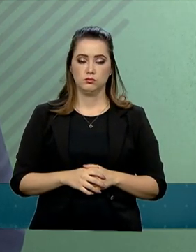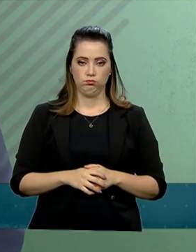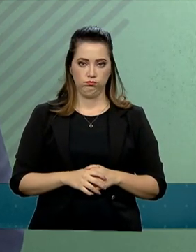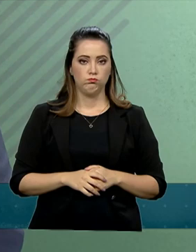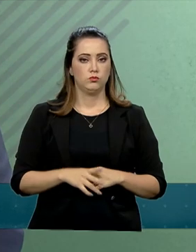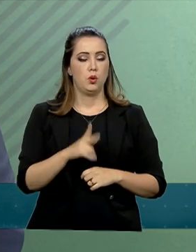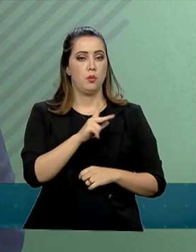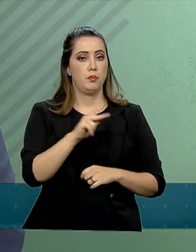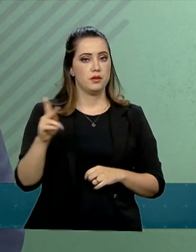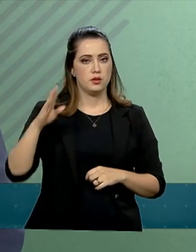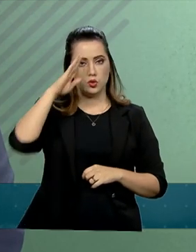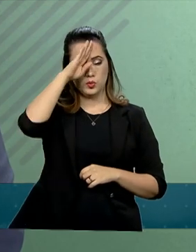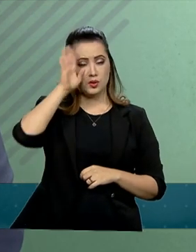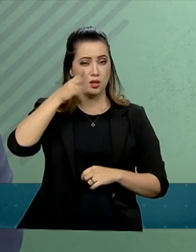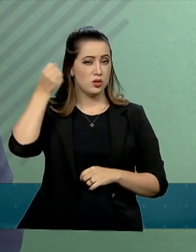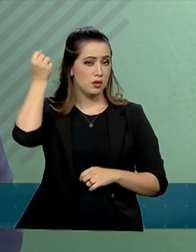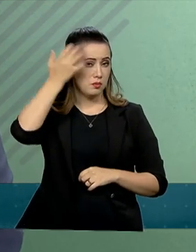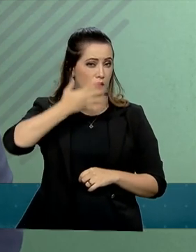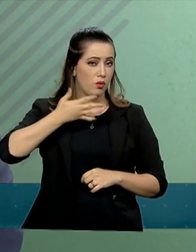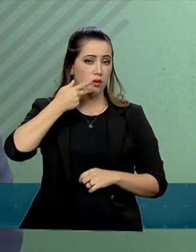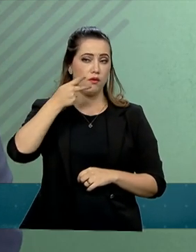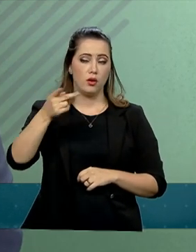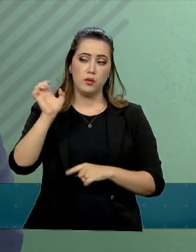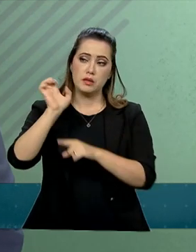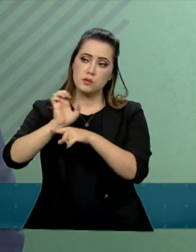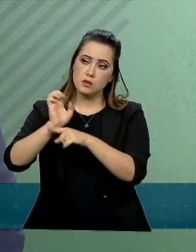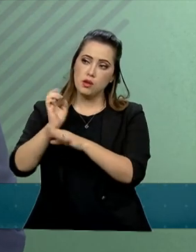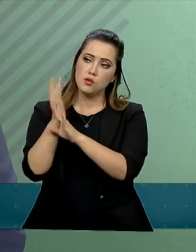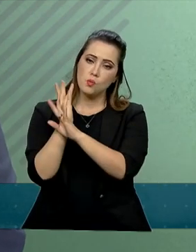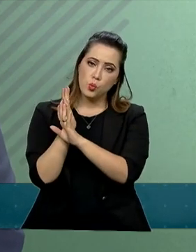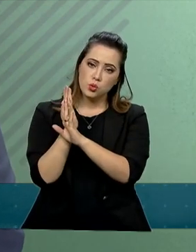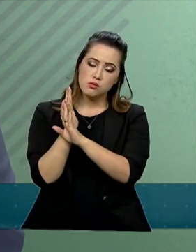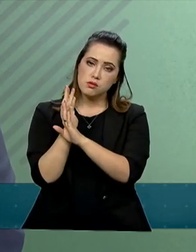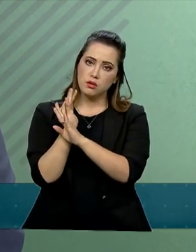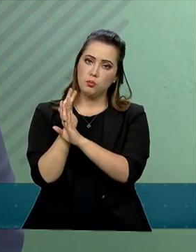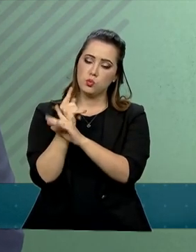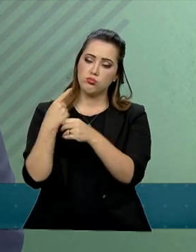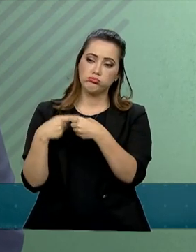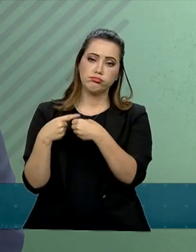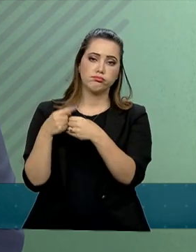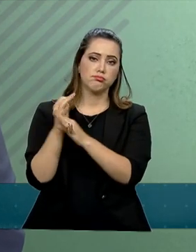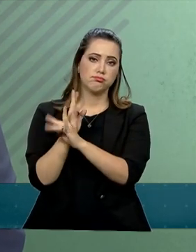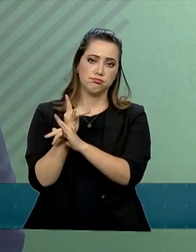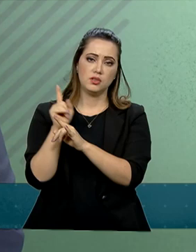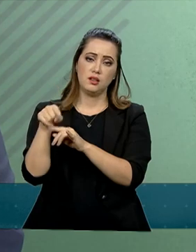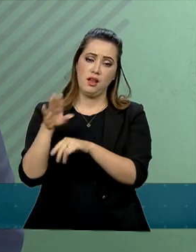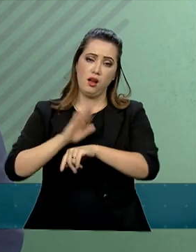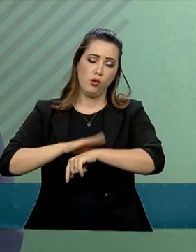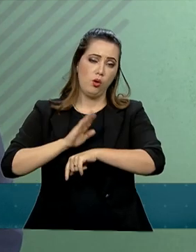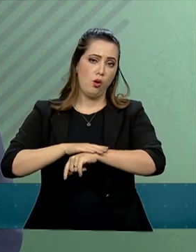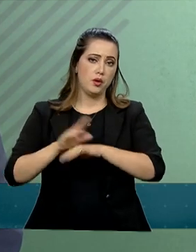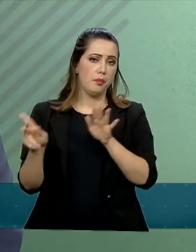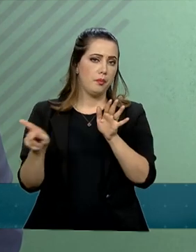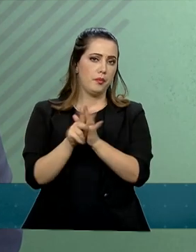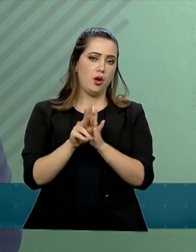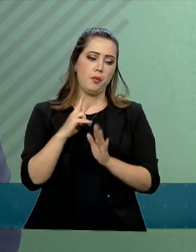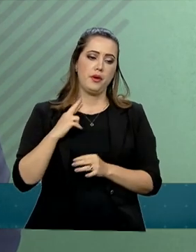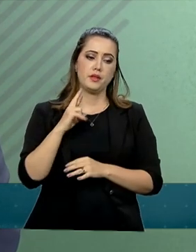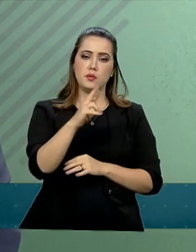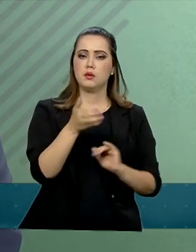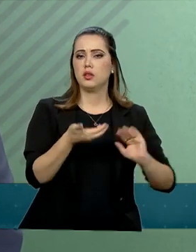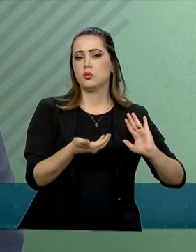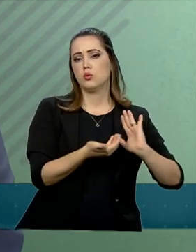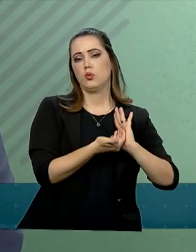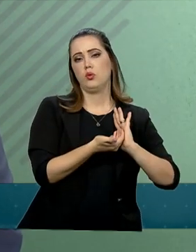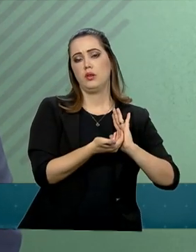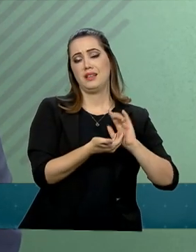deixou claro que essa questão de estados e municípios é, neste momento, da alçada do Congresso Nacional, em